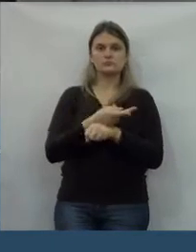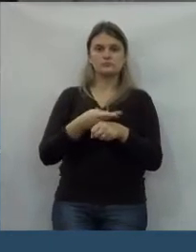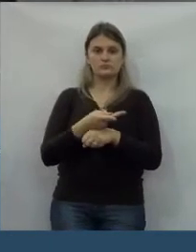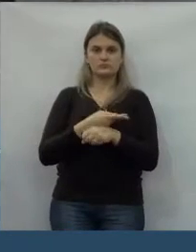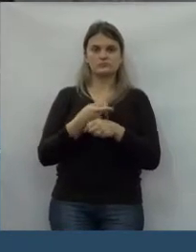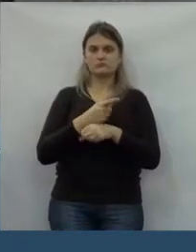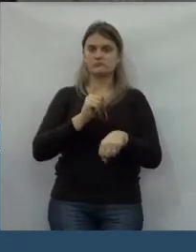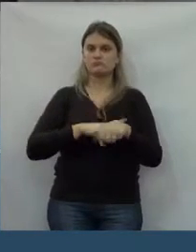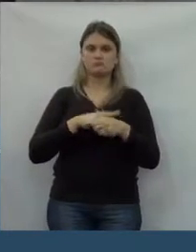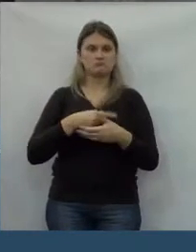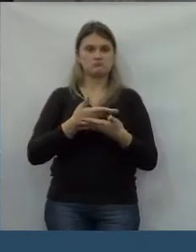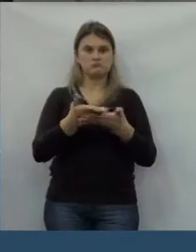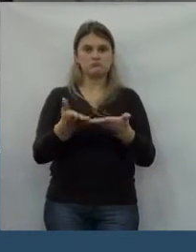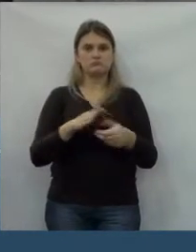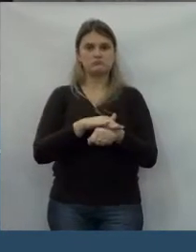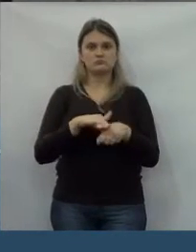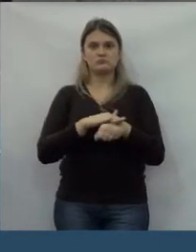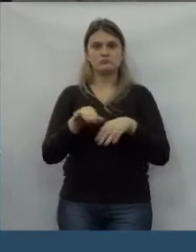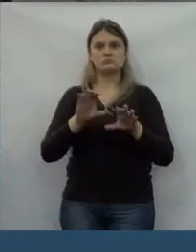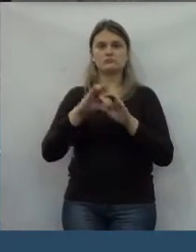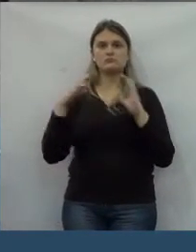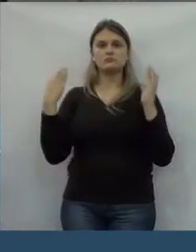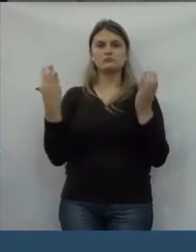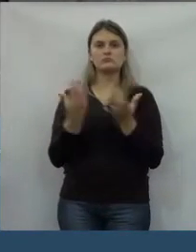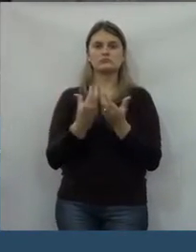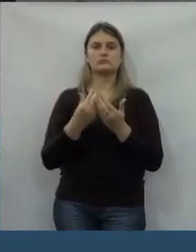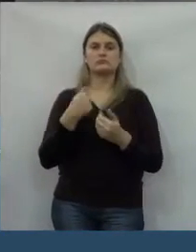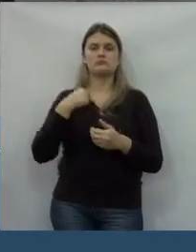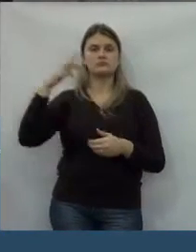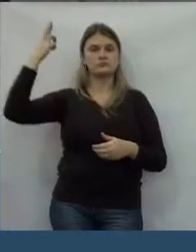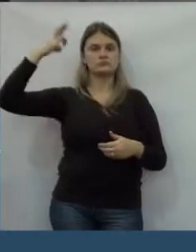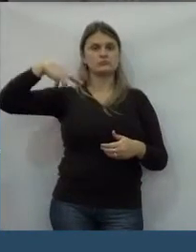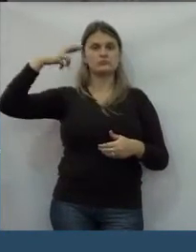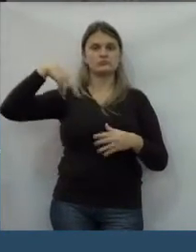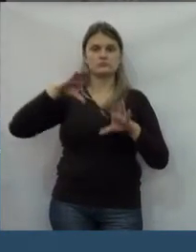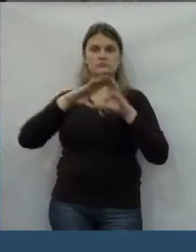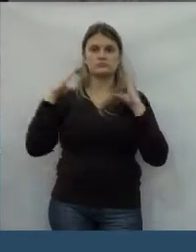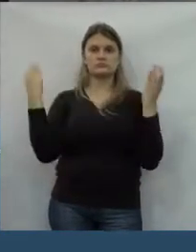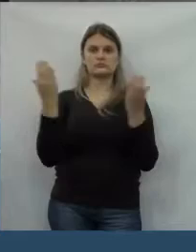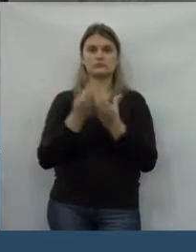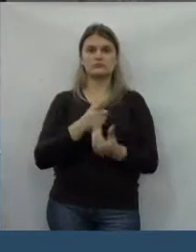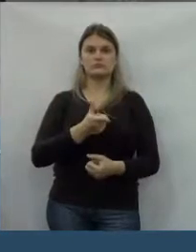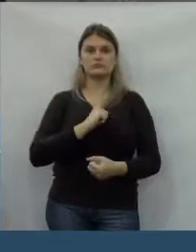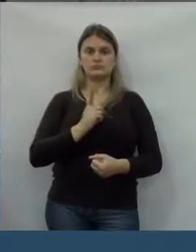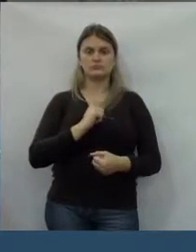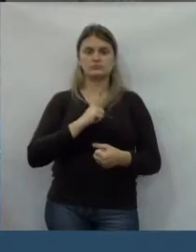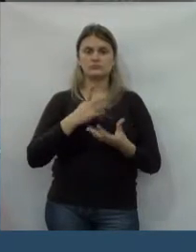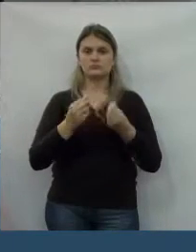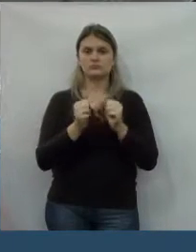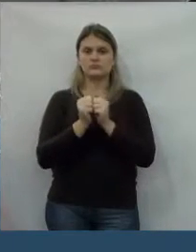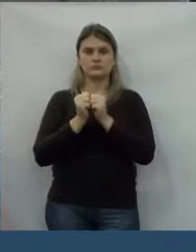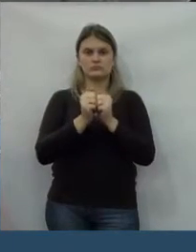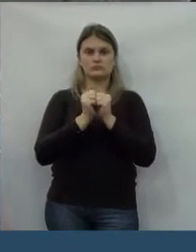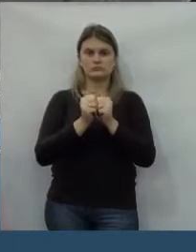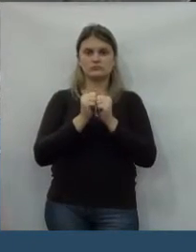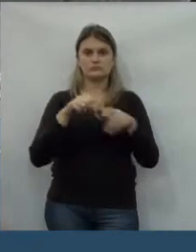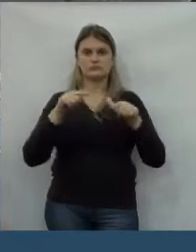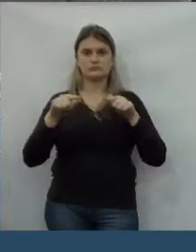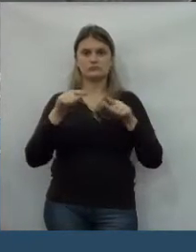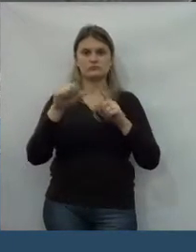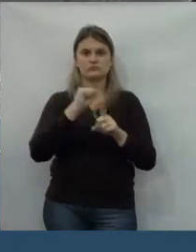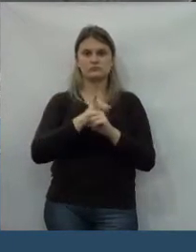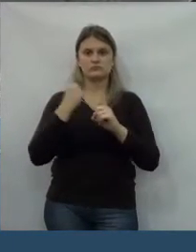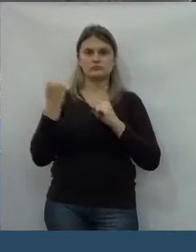procurei o senhor, ele atendeu prontamente para atender a nossa comunidade. Quando eu era líder e comunitário, tivemos várias parcerias com o